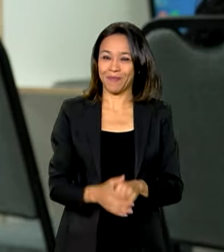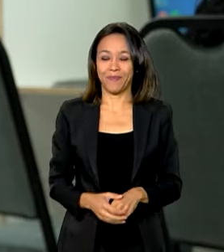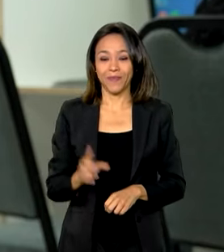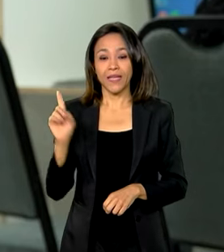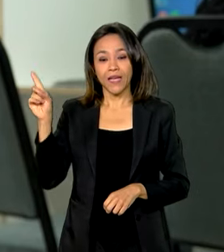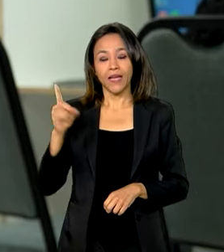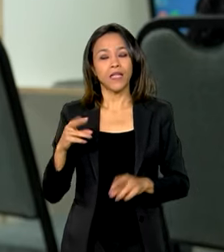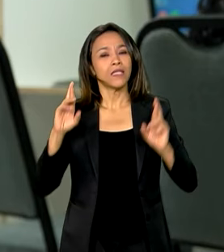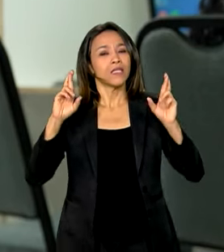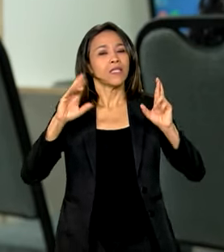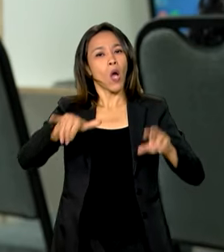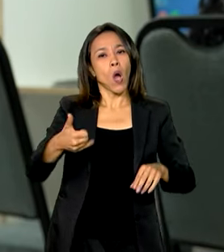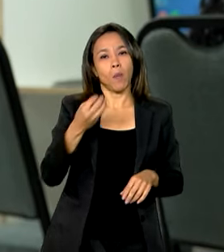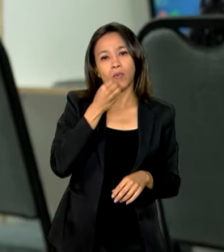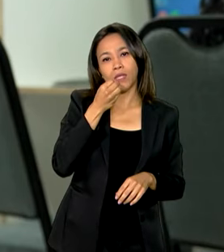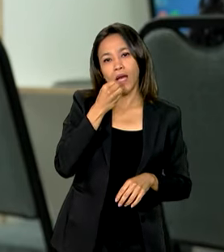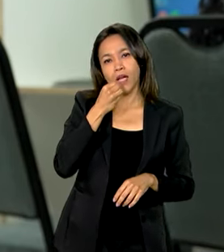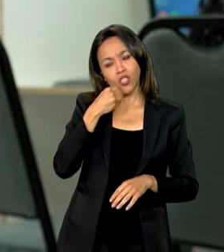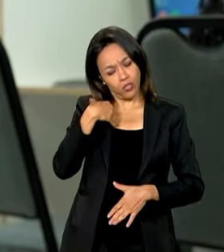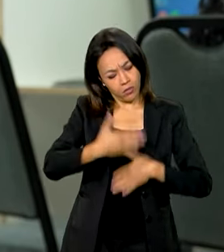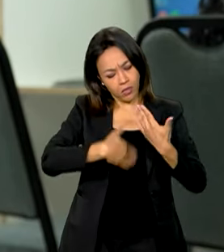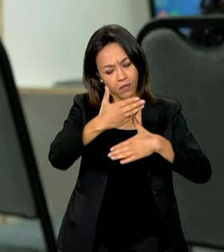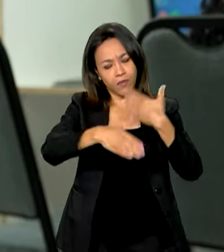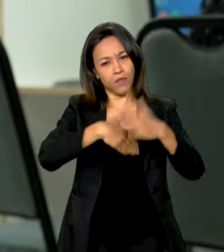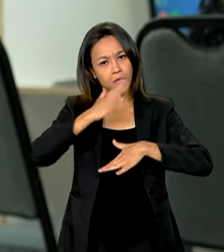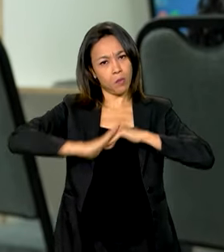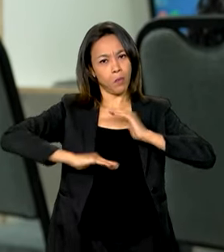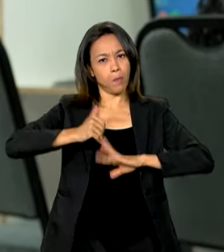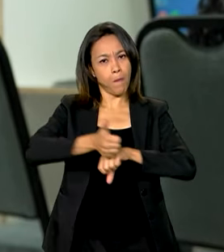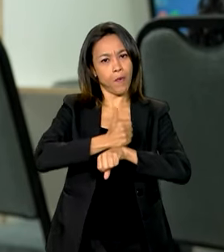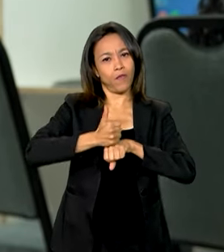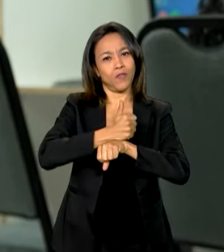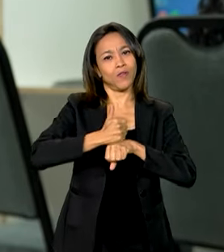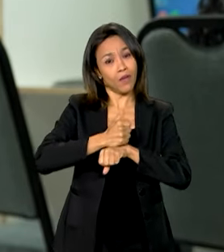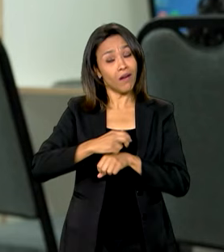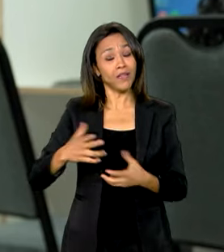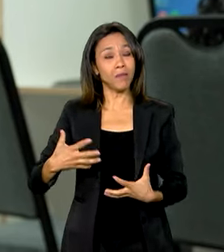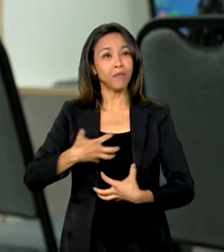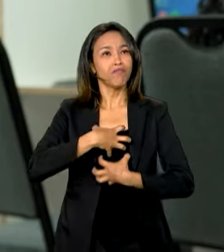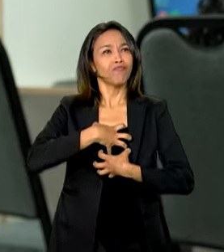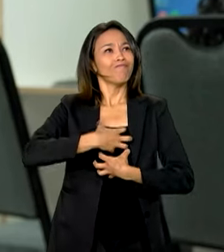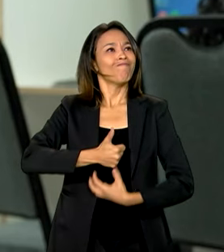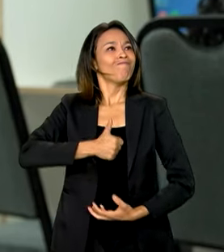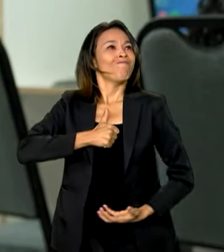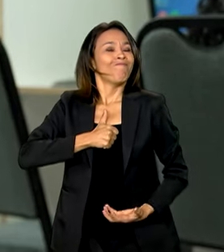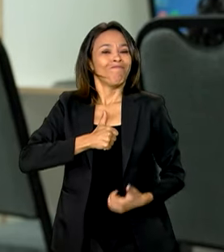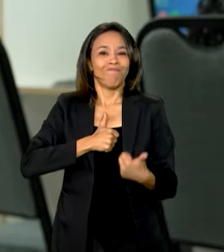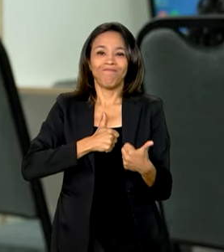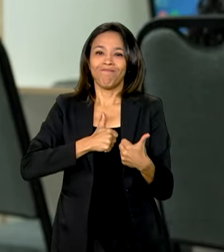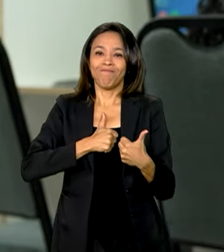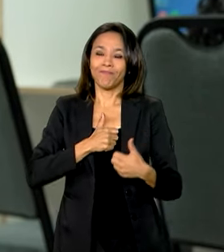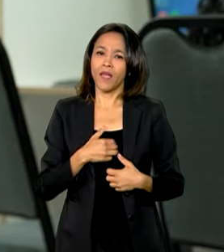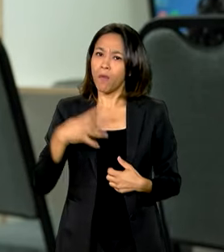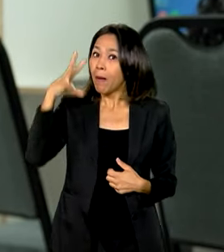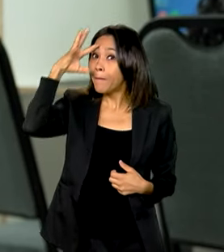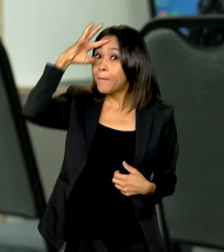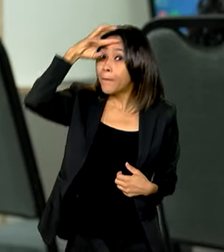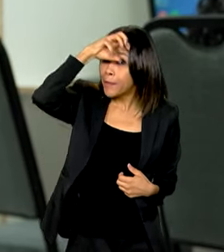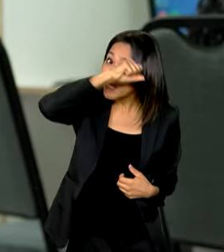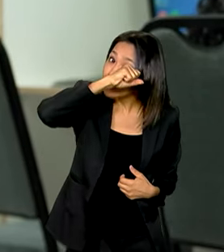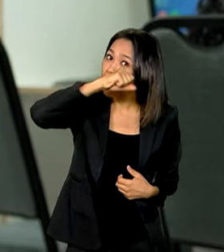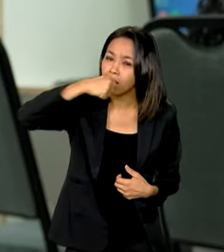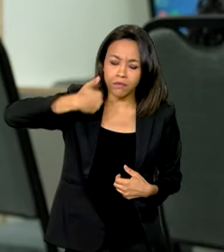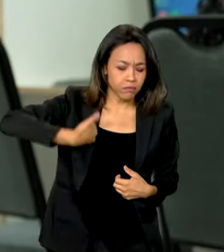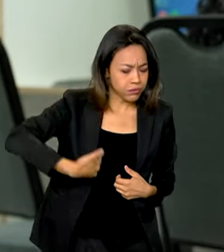oportunidade de crescimento profissional e pessoal. E um aprendizado que eu vou levar, não só para a